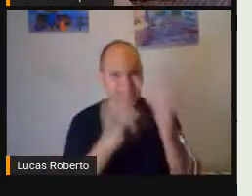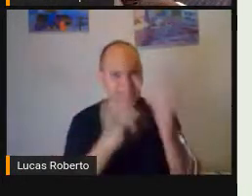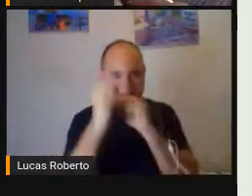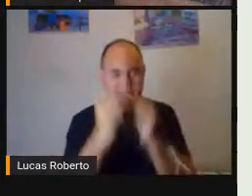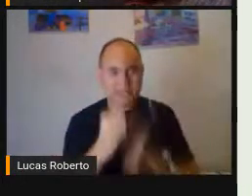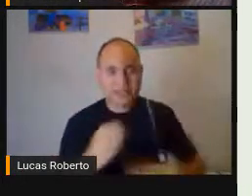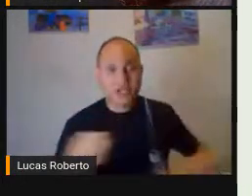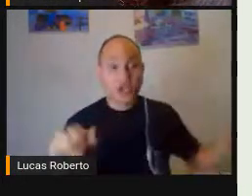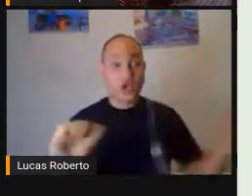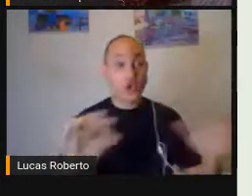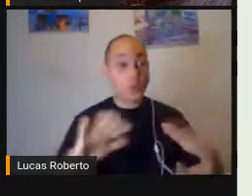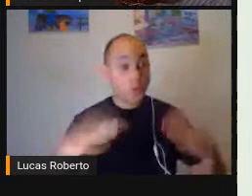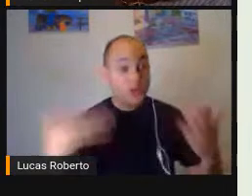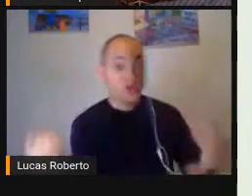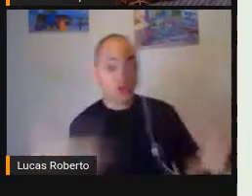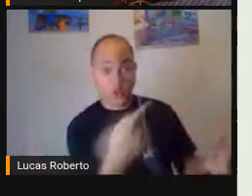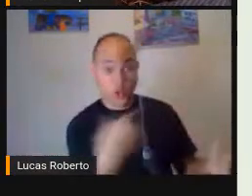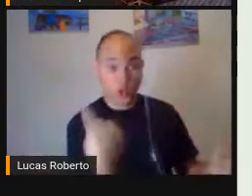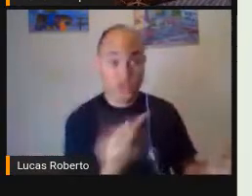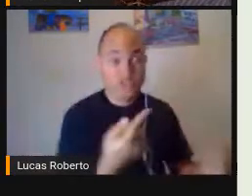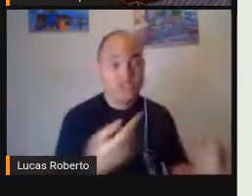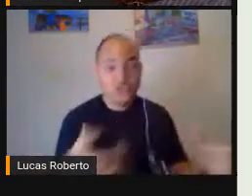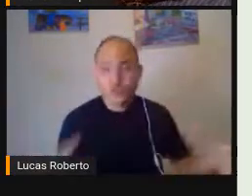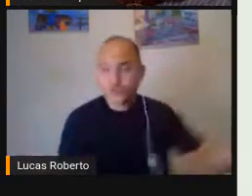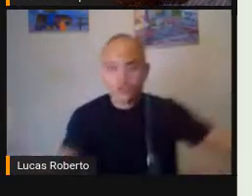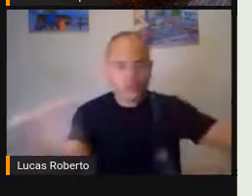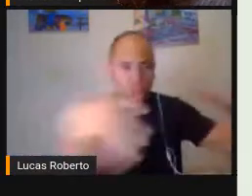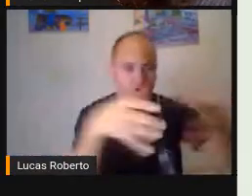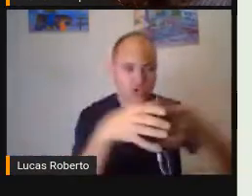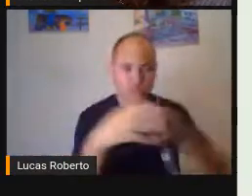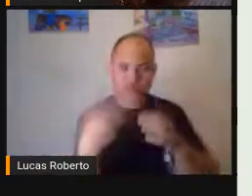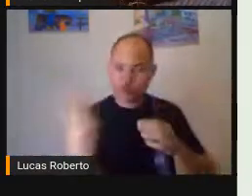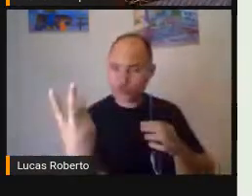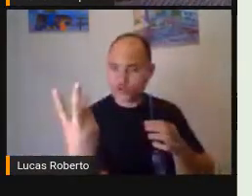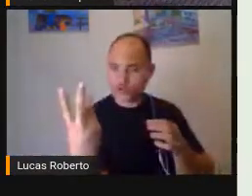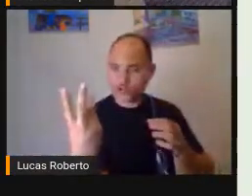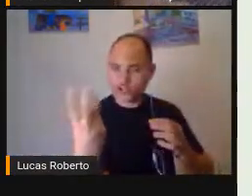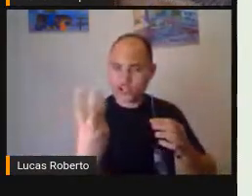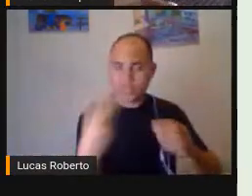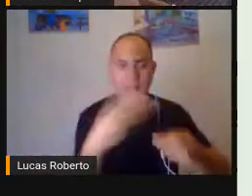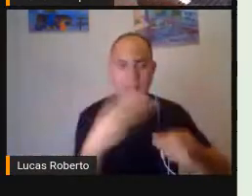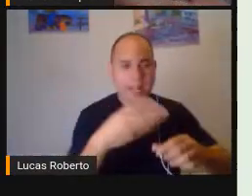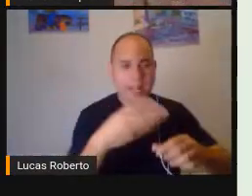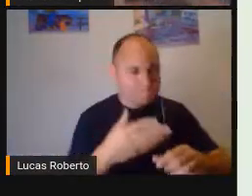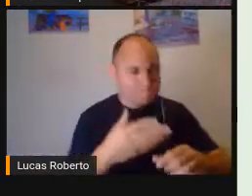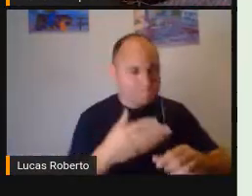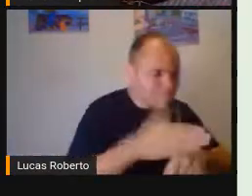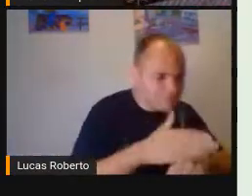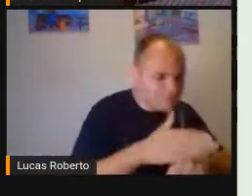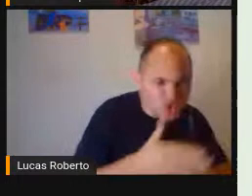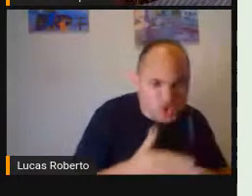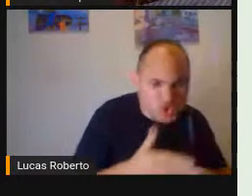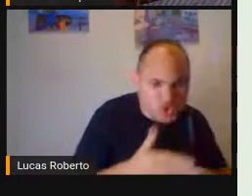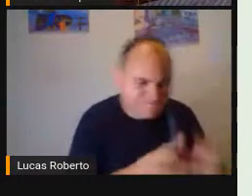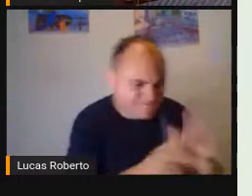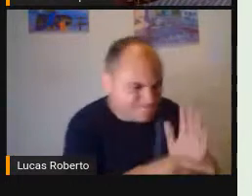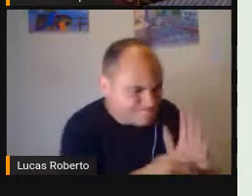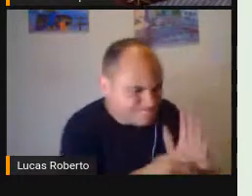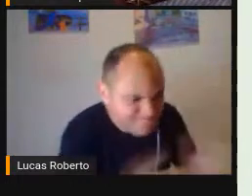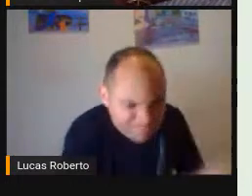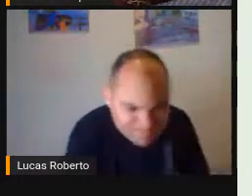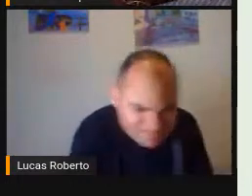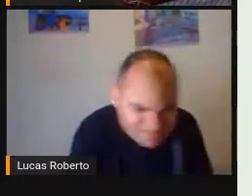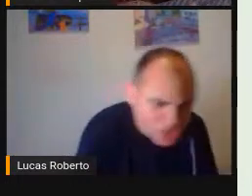Em um planejamento Em uma Intencionalidade Porque não adianta O professor Da